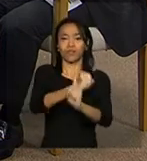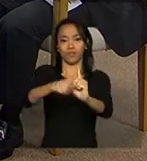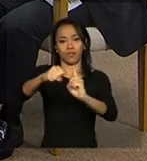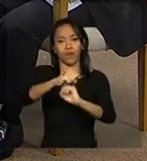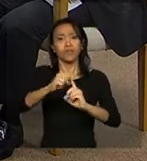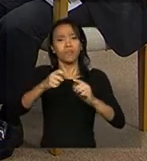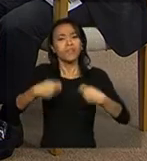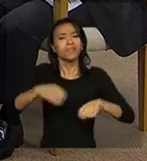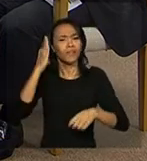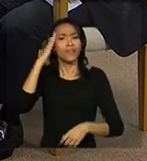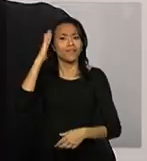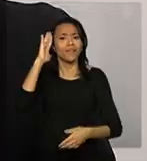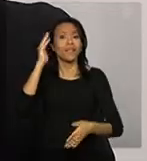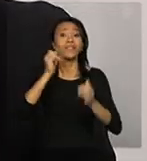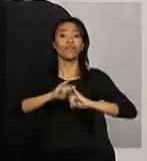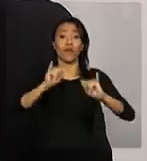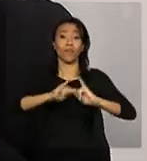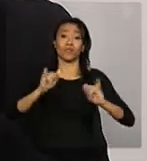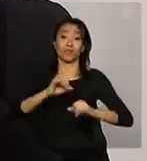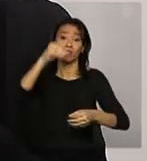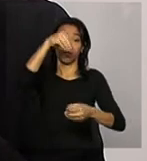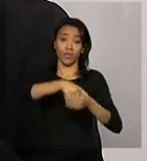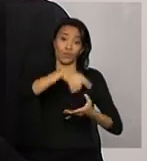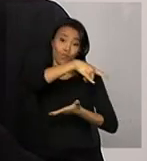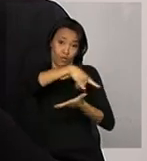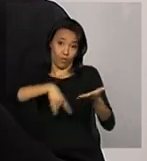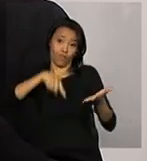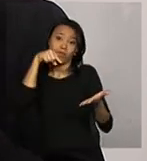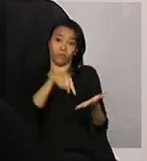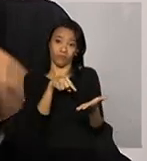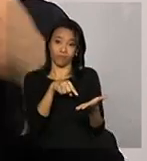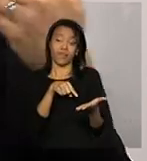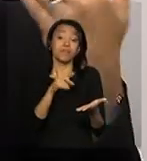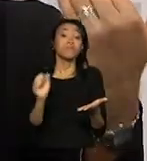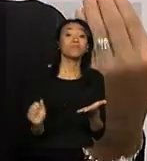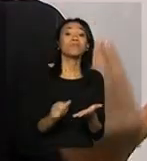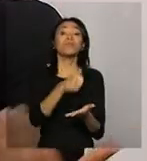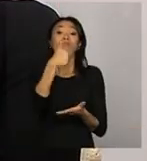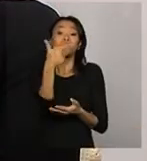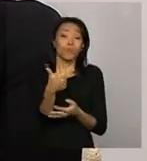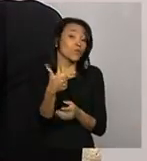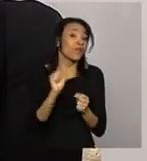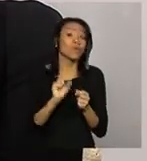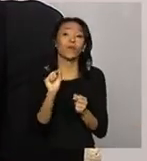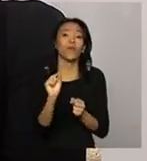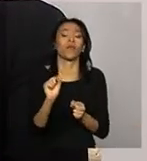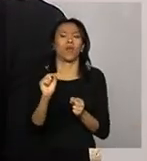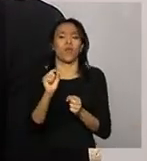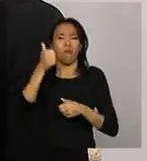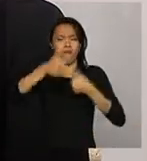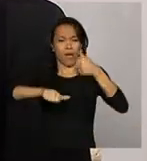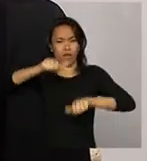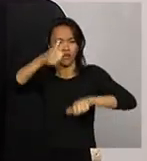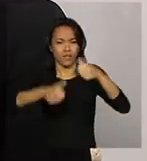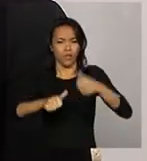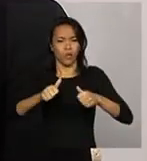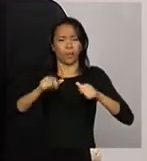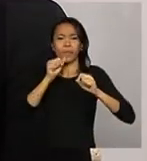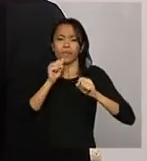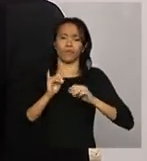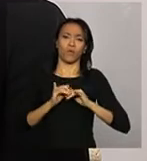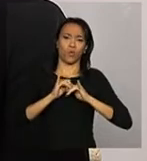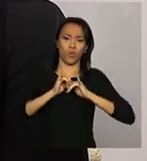que vem no conteúdo do demonstrativo. Segundo, é fazer uma avaliação de conjuntura. Os serviços estão,